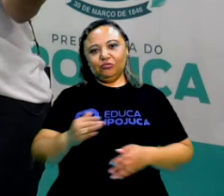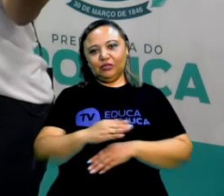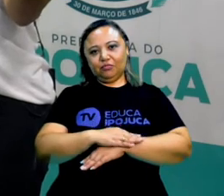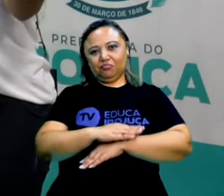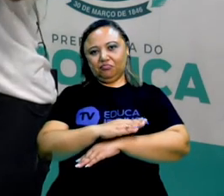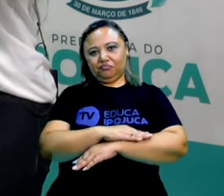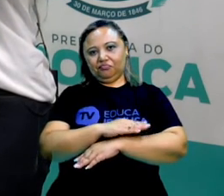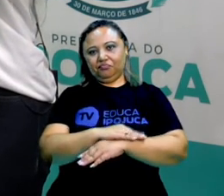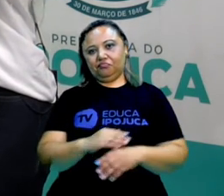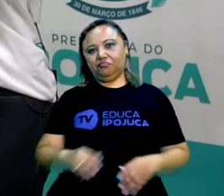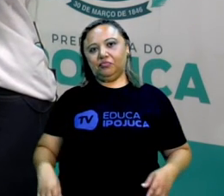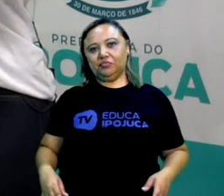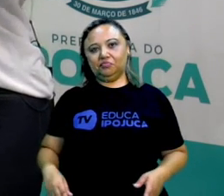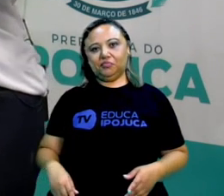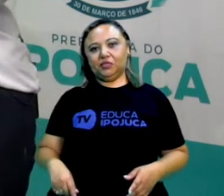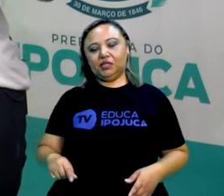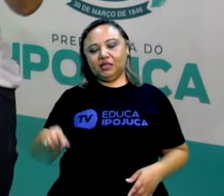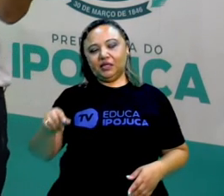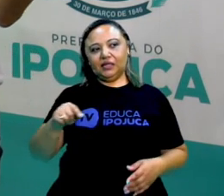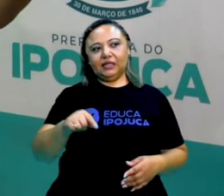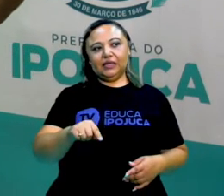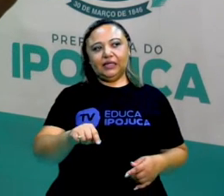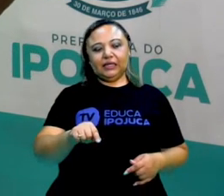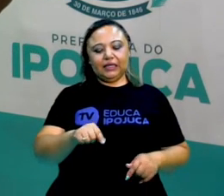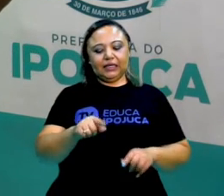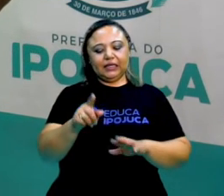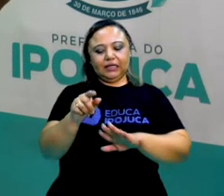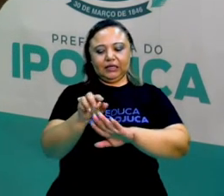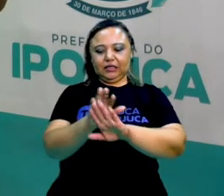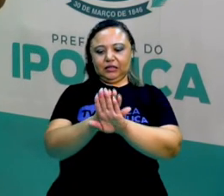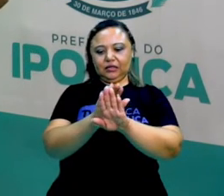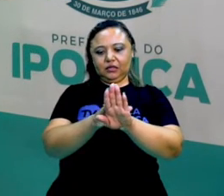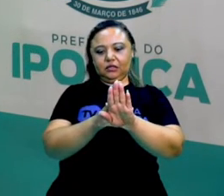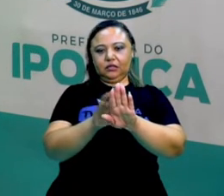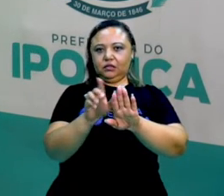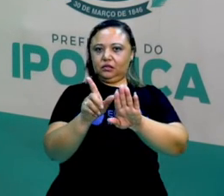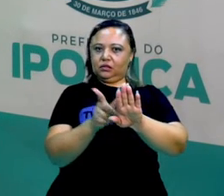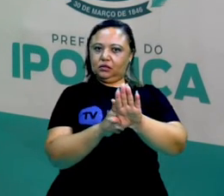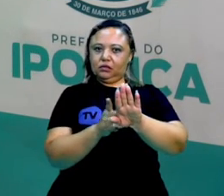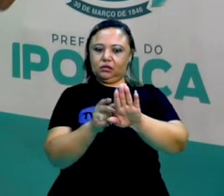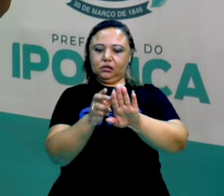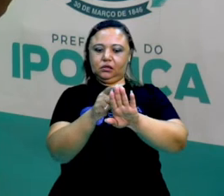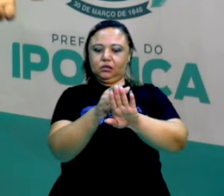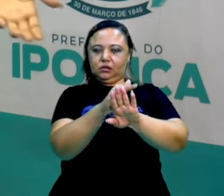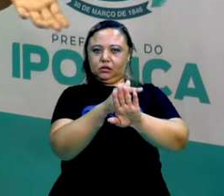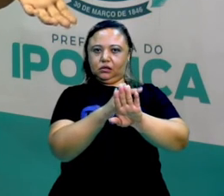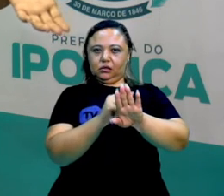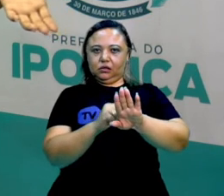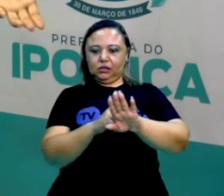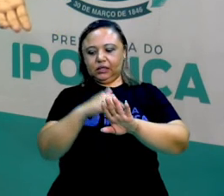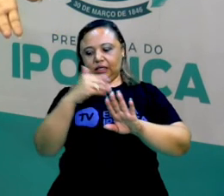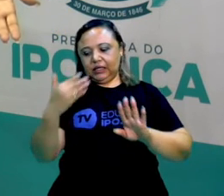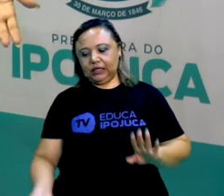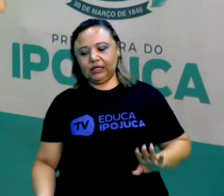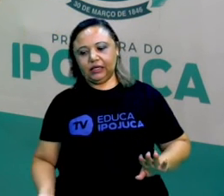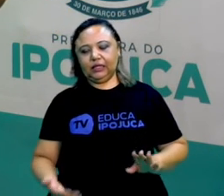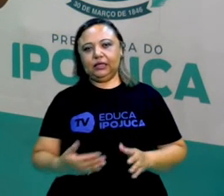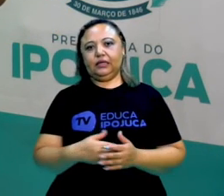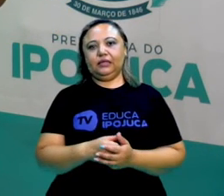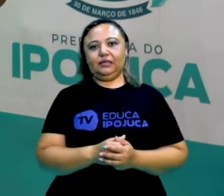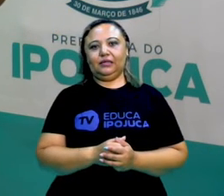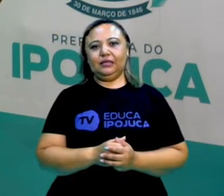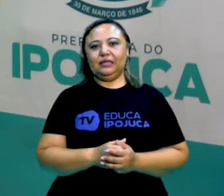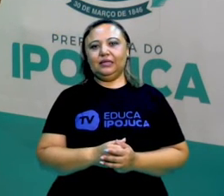que o sapo tem esse formato, quer dizer, ela queda lá de cima, só que a gente sabe que é uma fábula.